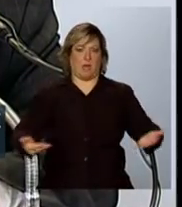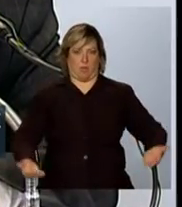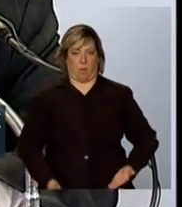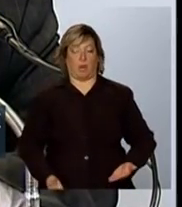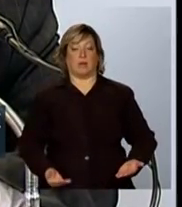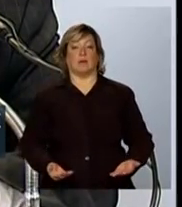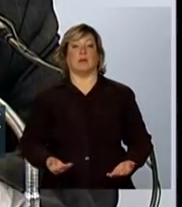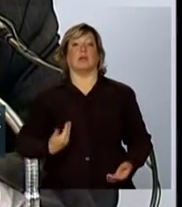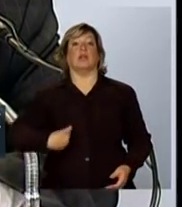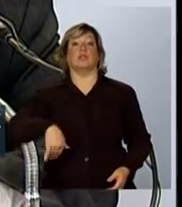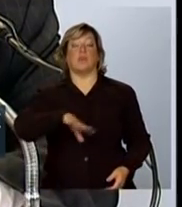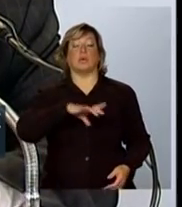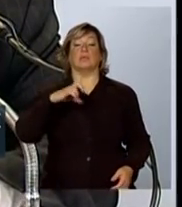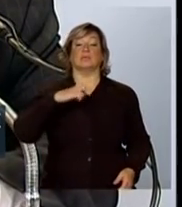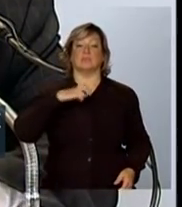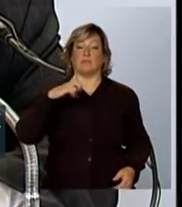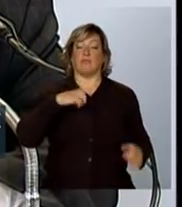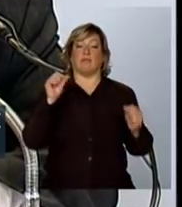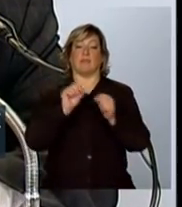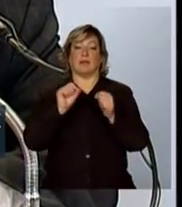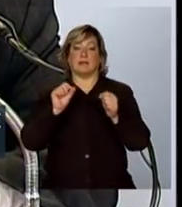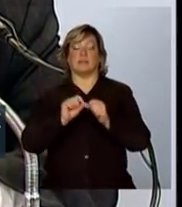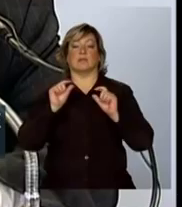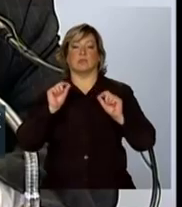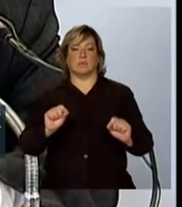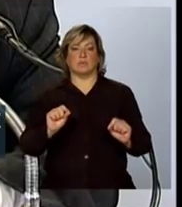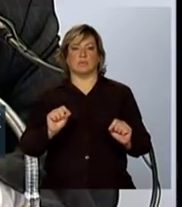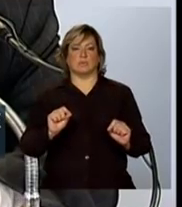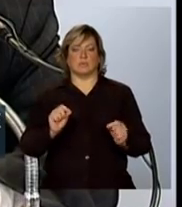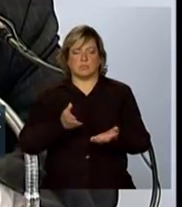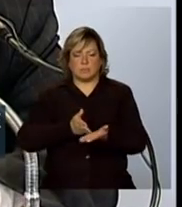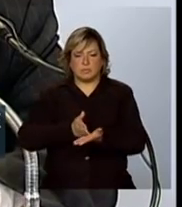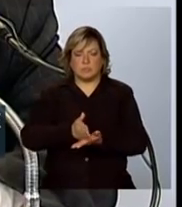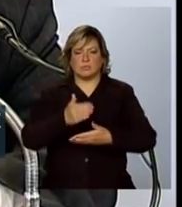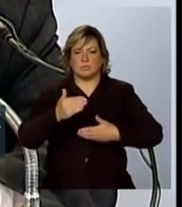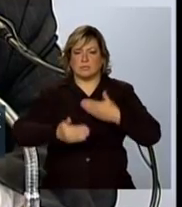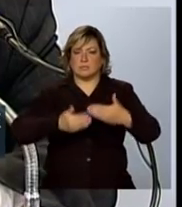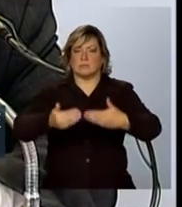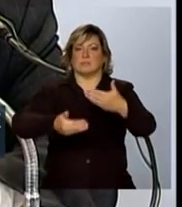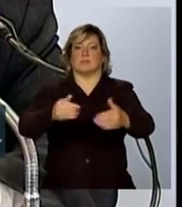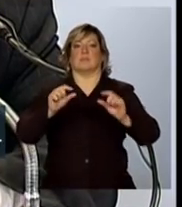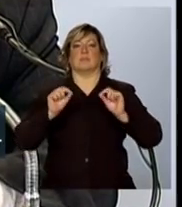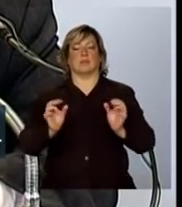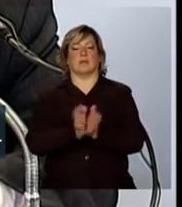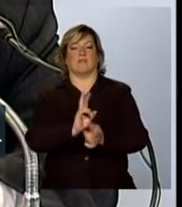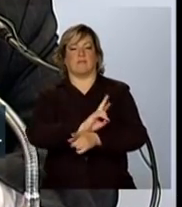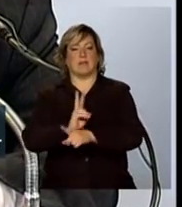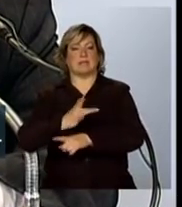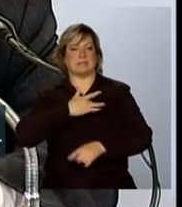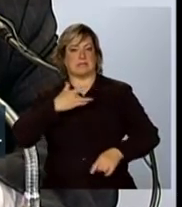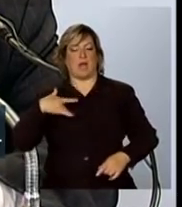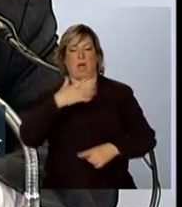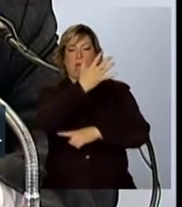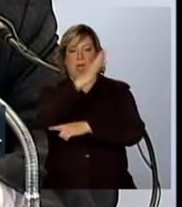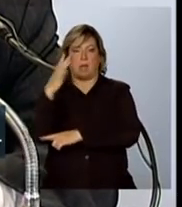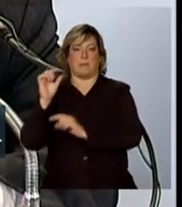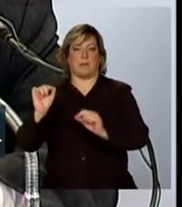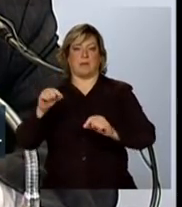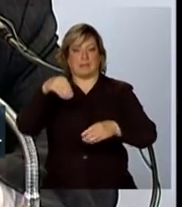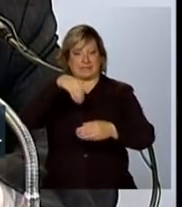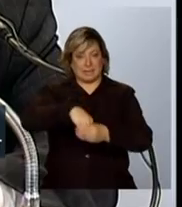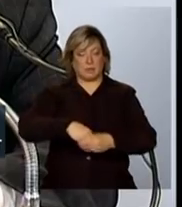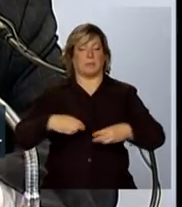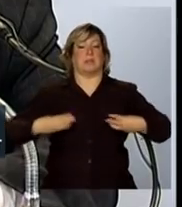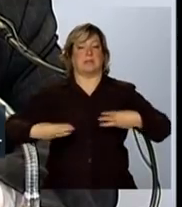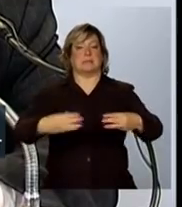nós estivemos estruturando, fazendo o caminho de estruturação da área de vigilância e saúde ambiental no Ministério